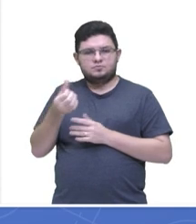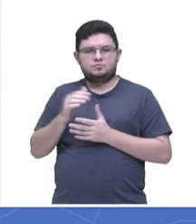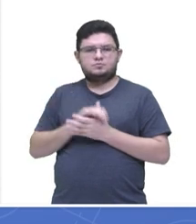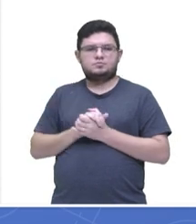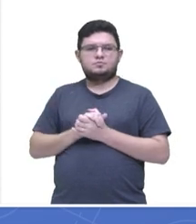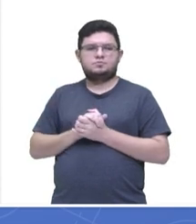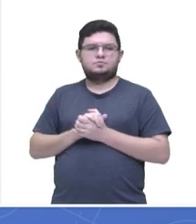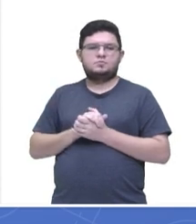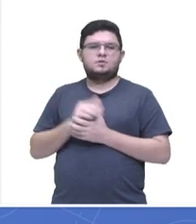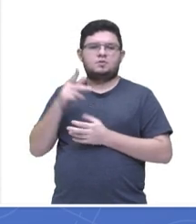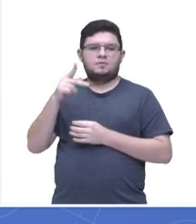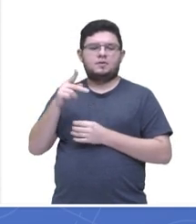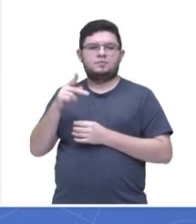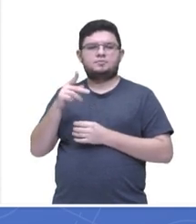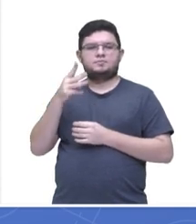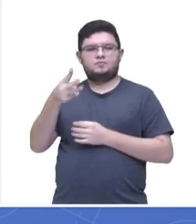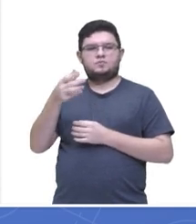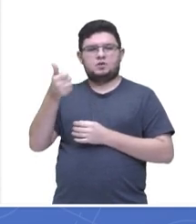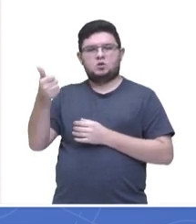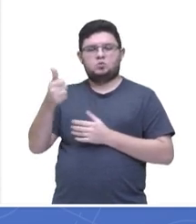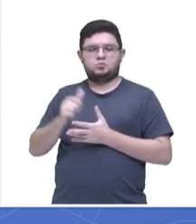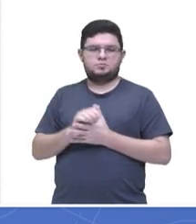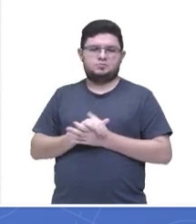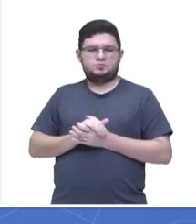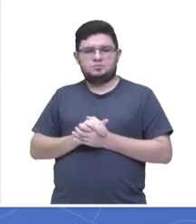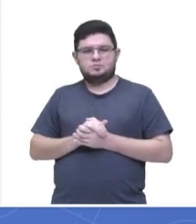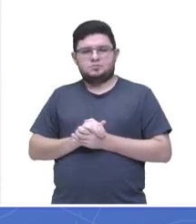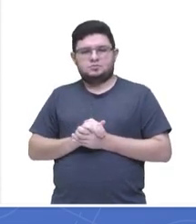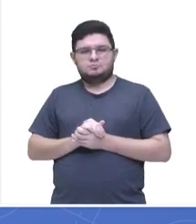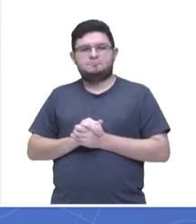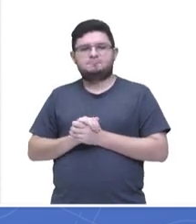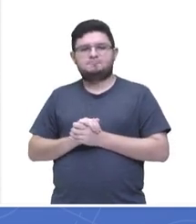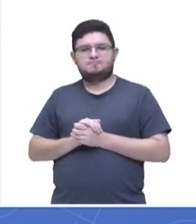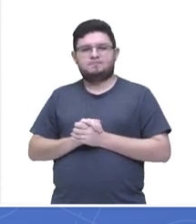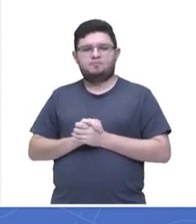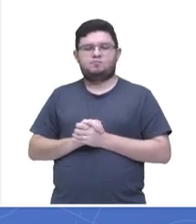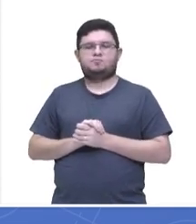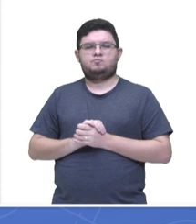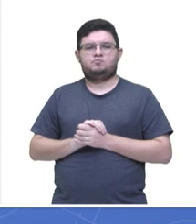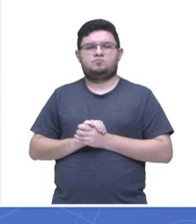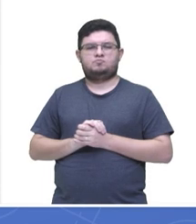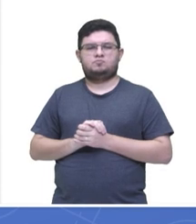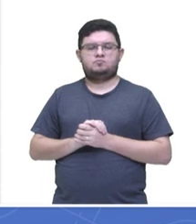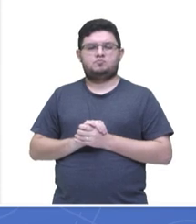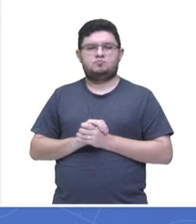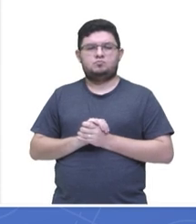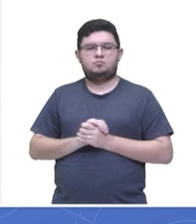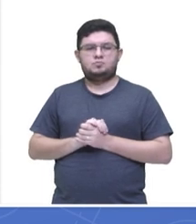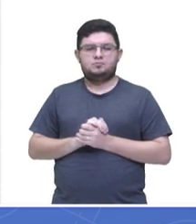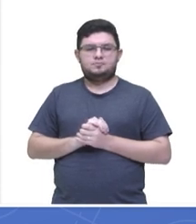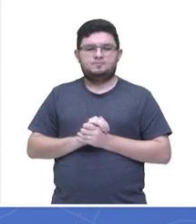e o candidato P 31. Mas, de acordo com a questão,